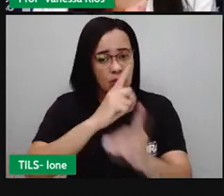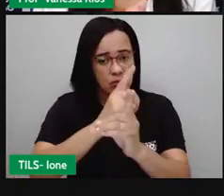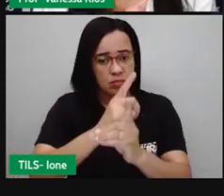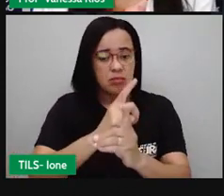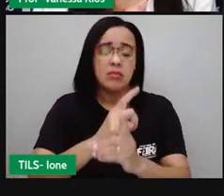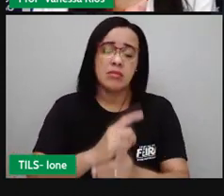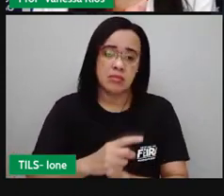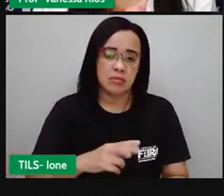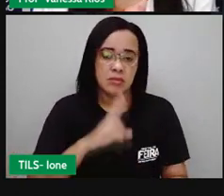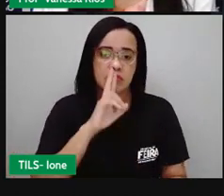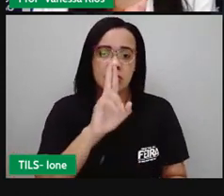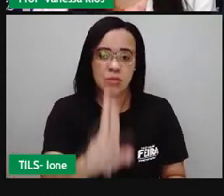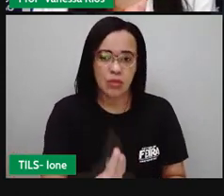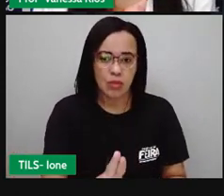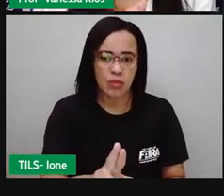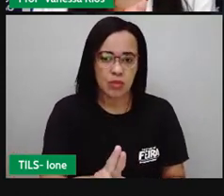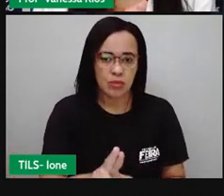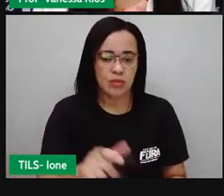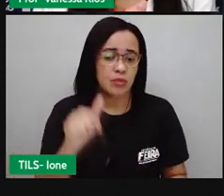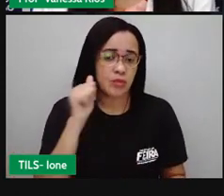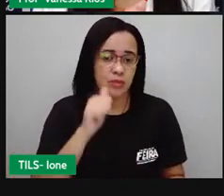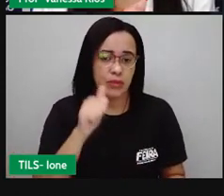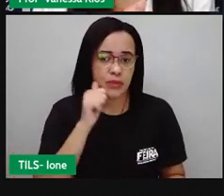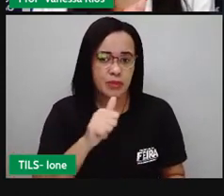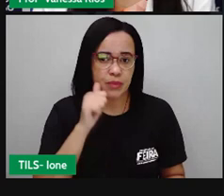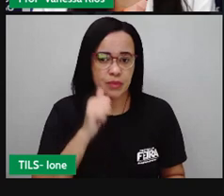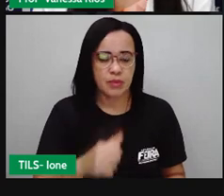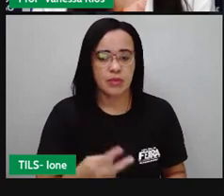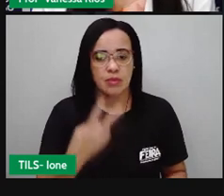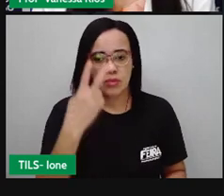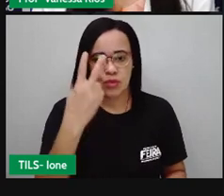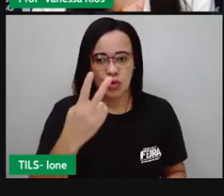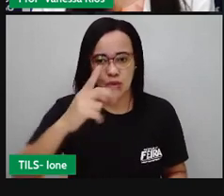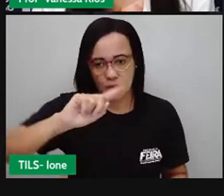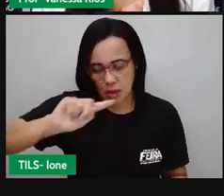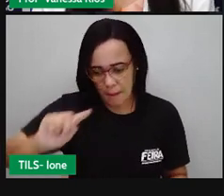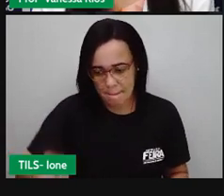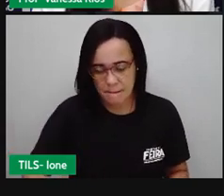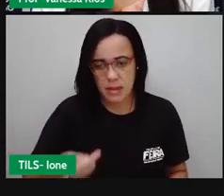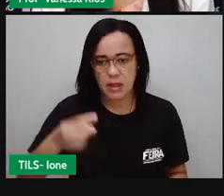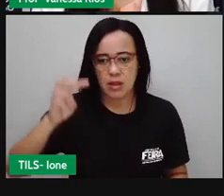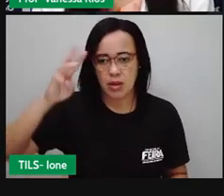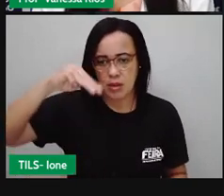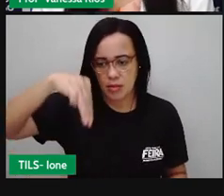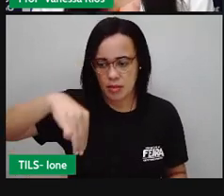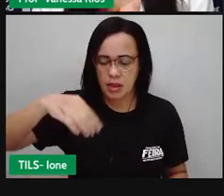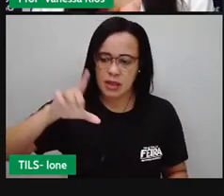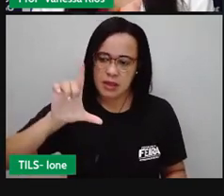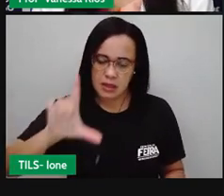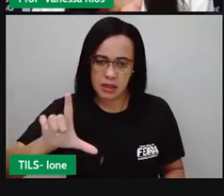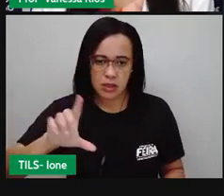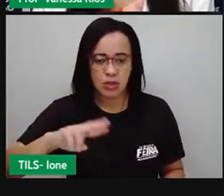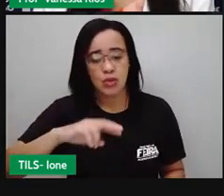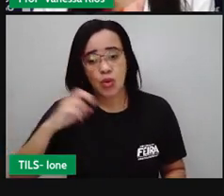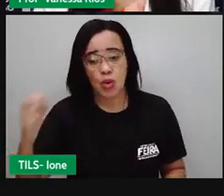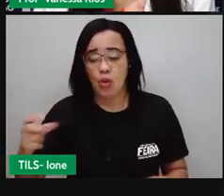Sofia bebe, então, dois mil mililitros. Ou seja, dois litros de água.